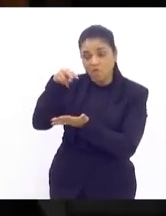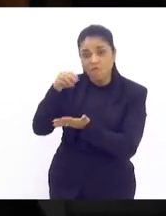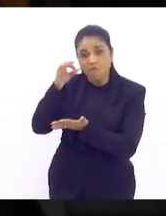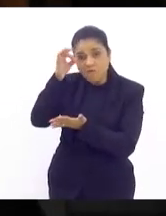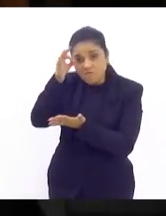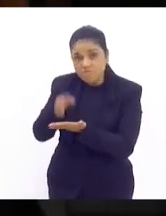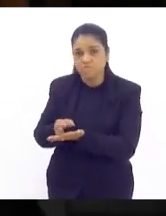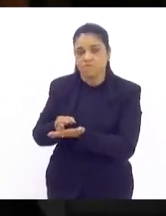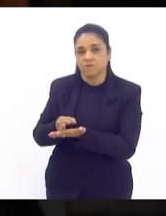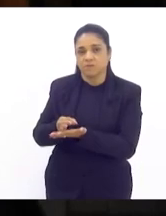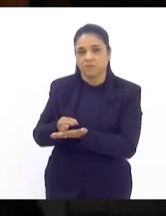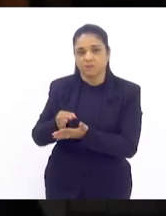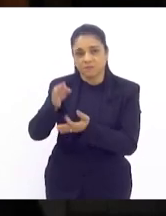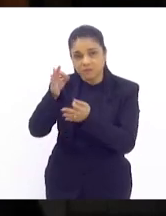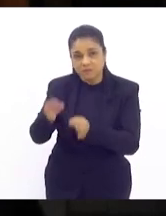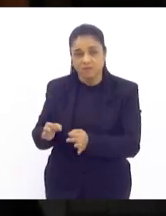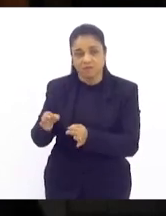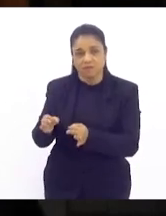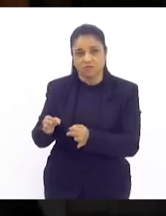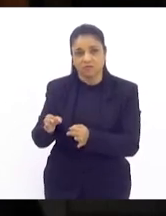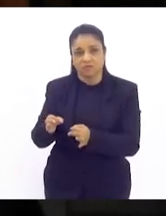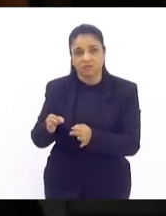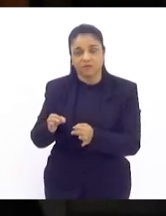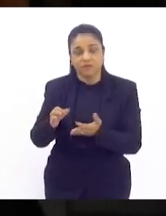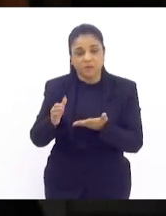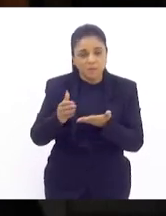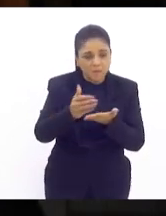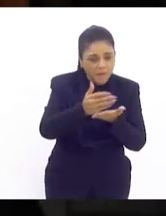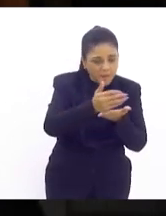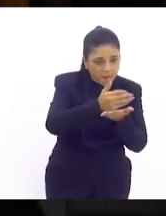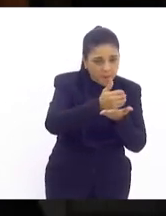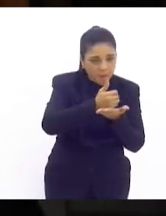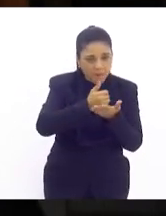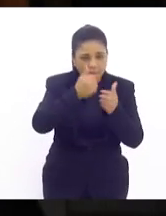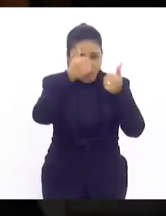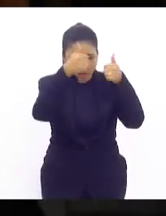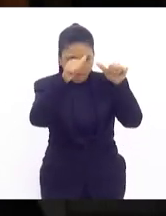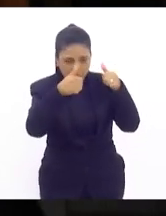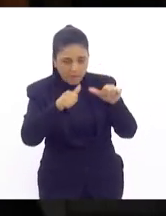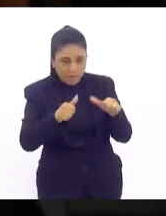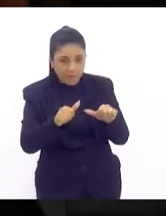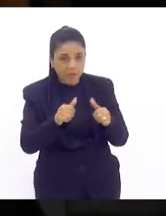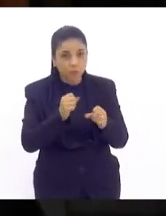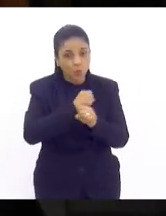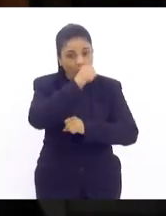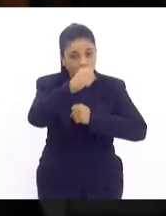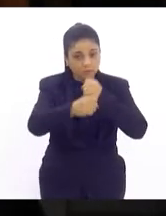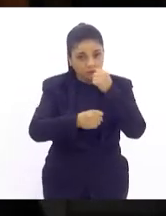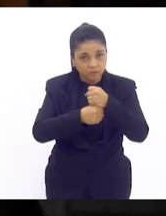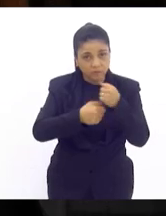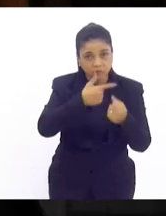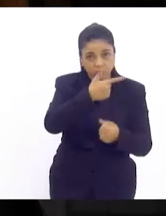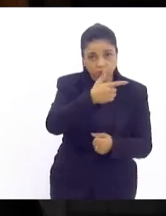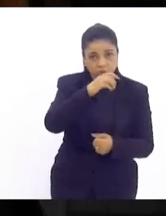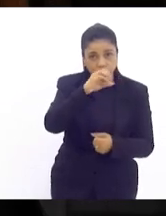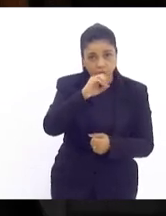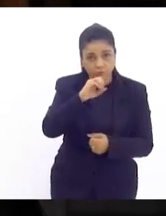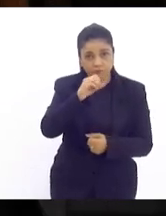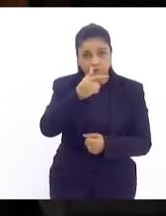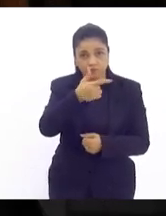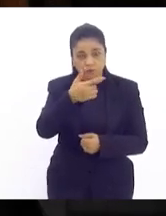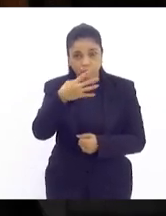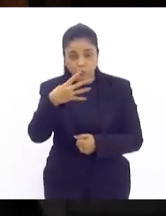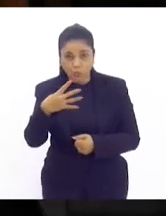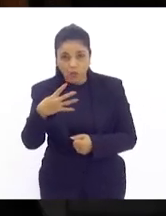e essas projeções por exemplo para 2024 demonstra a possibilidade da